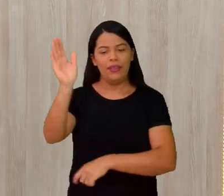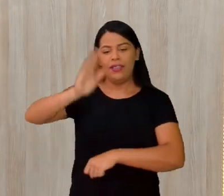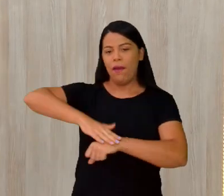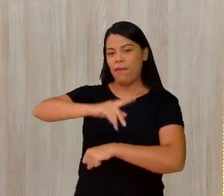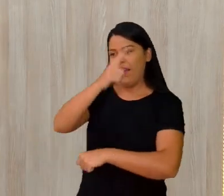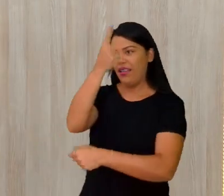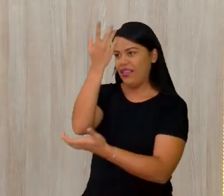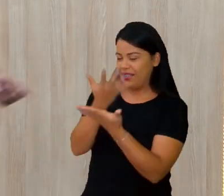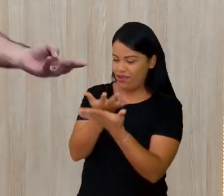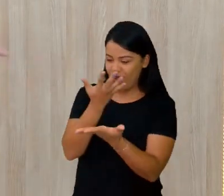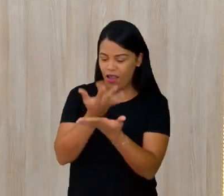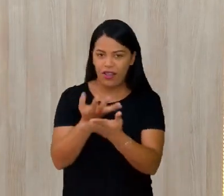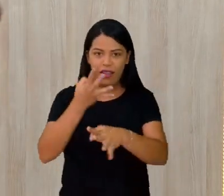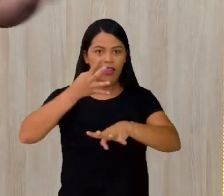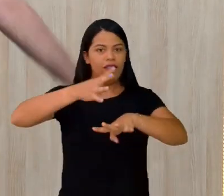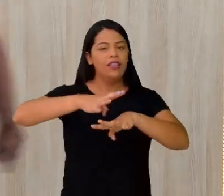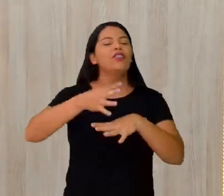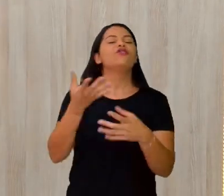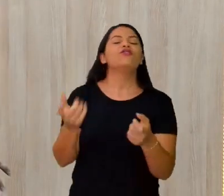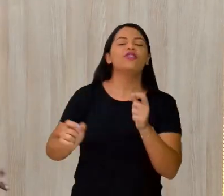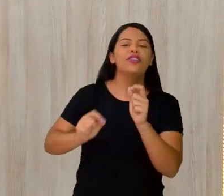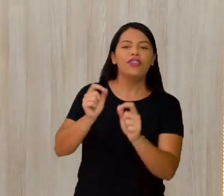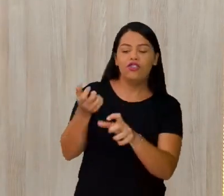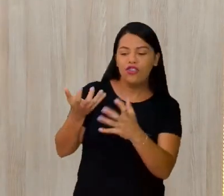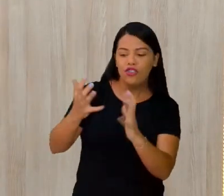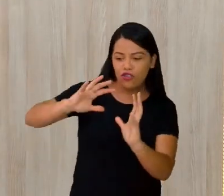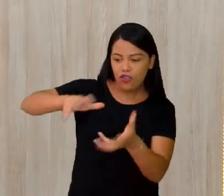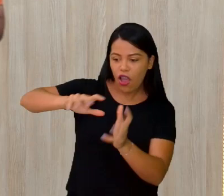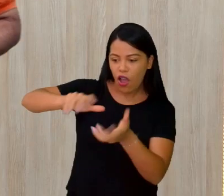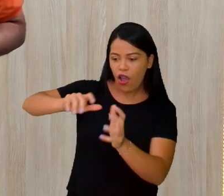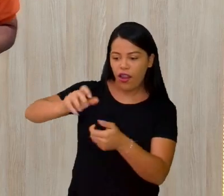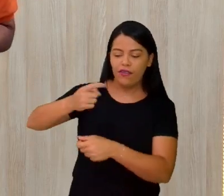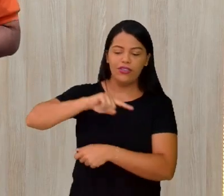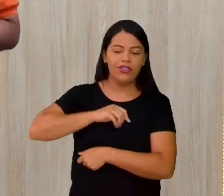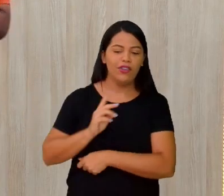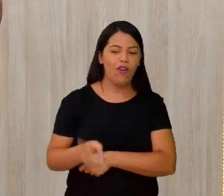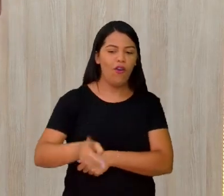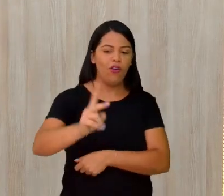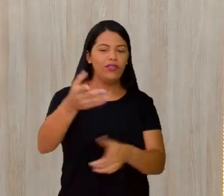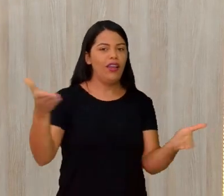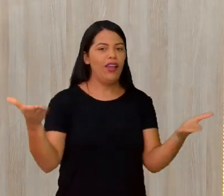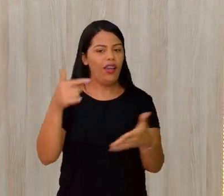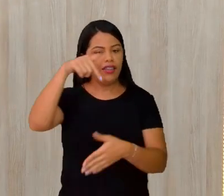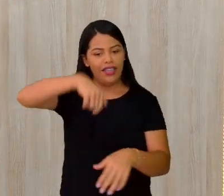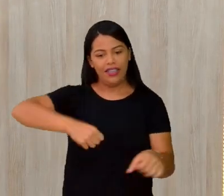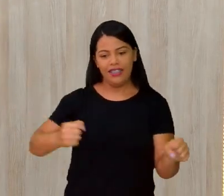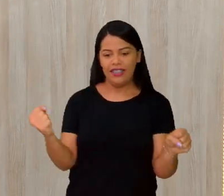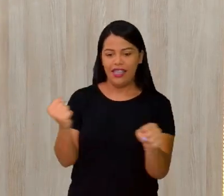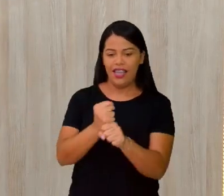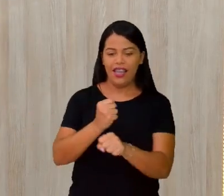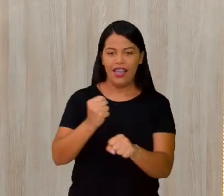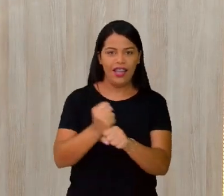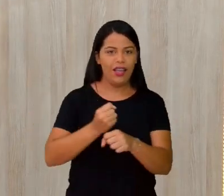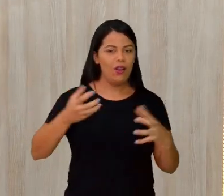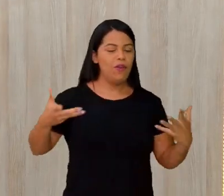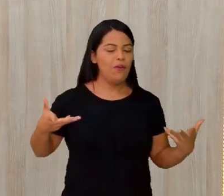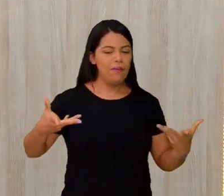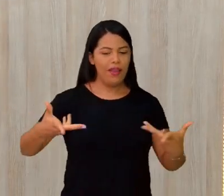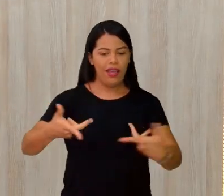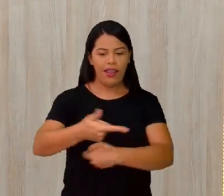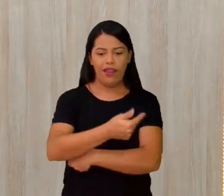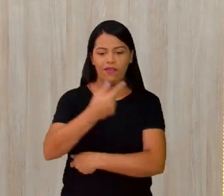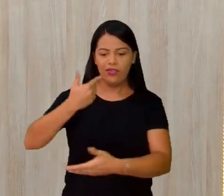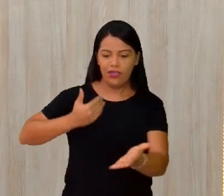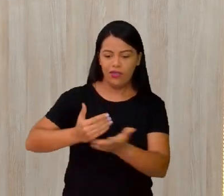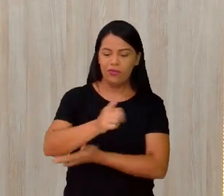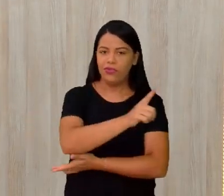geografia, continuando aqui essa sequência deste ano maravilhoso que se iniciou, você junto com